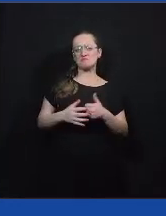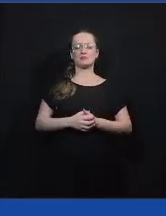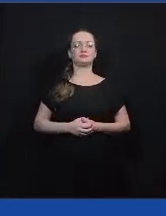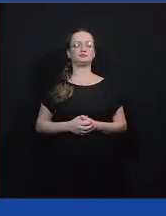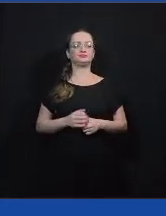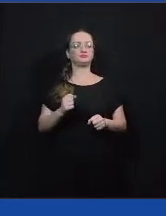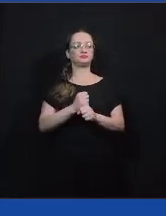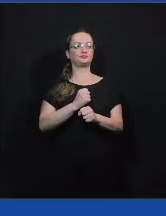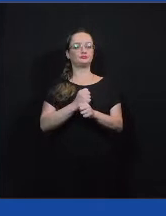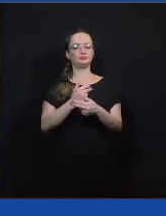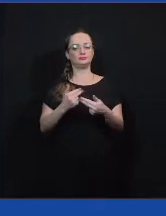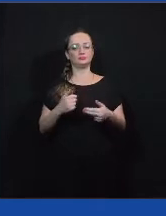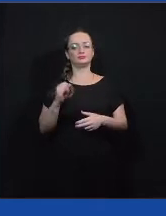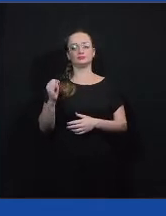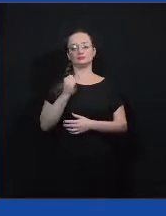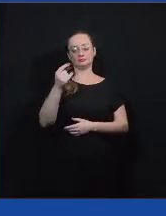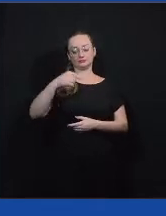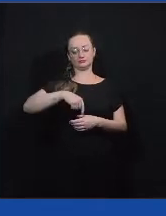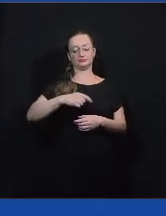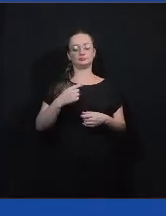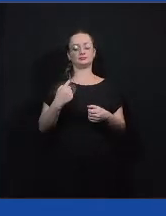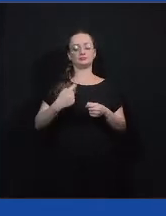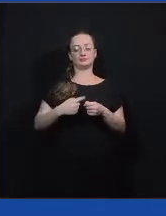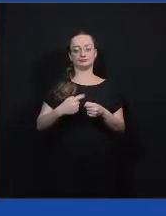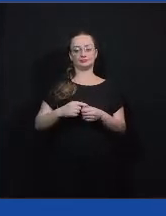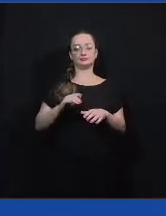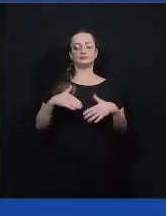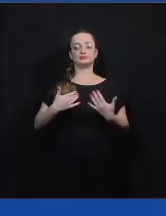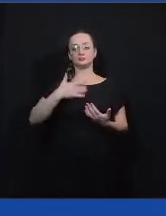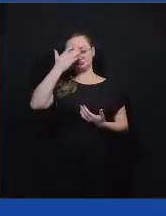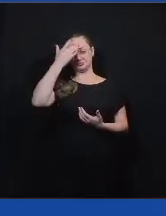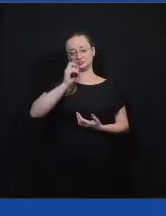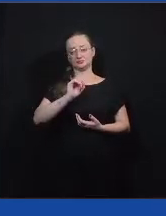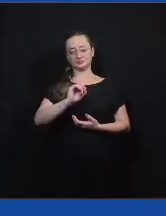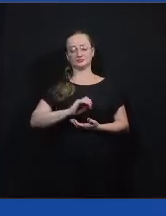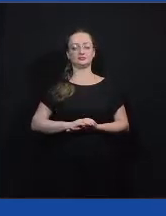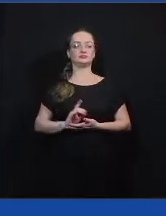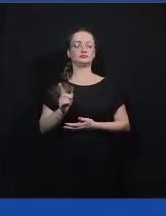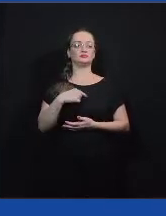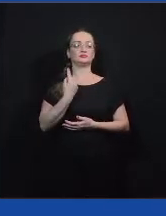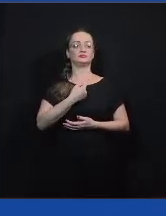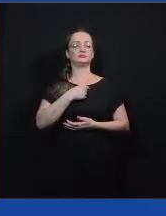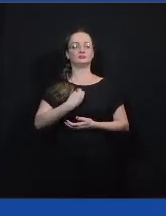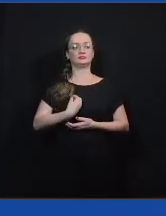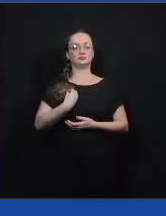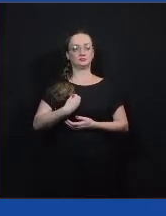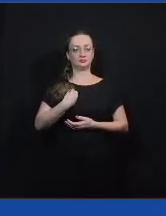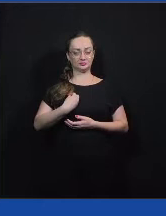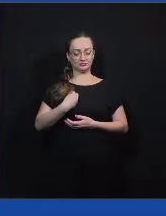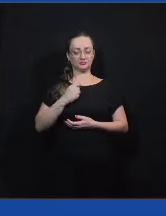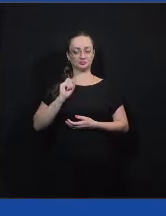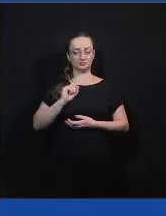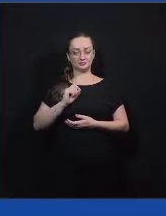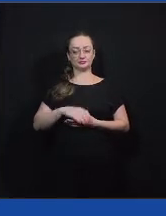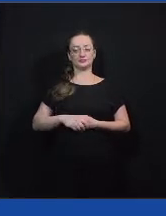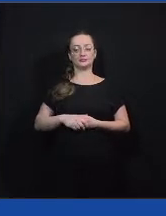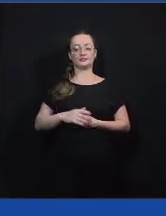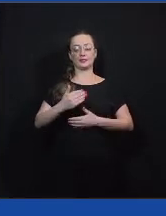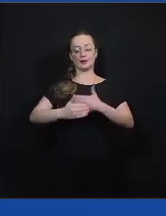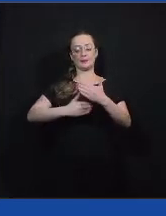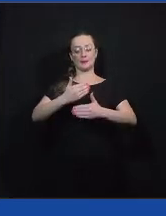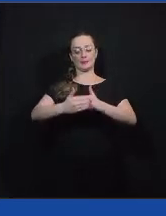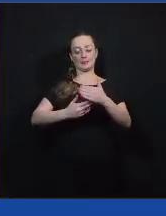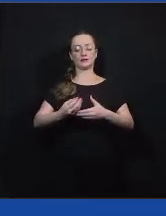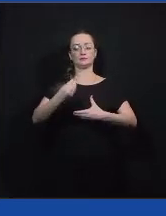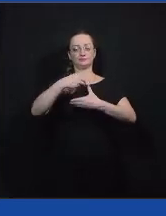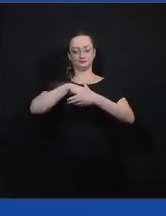construção de algo importante pra cidade. Então, eu entendo que a gente passa por um processo interno nosso,